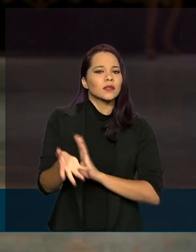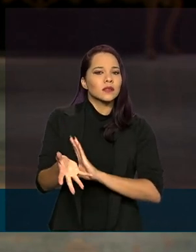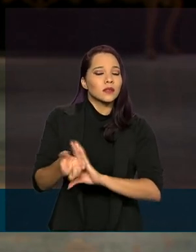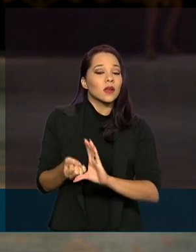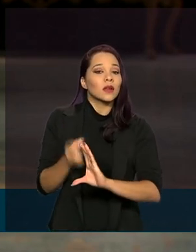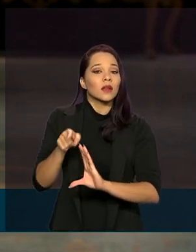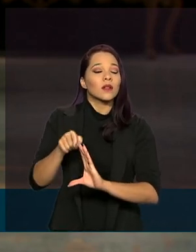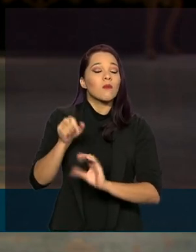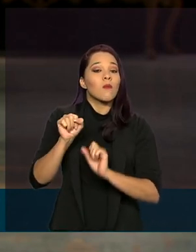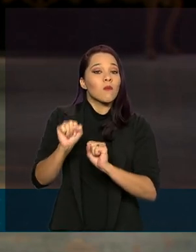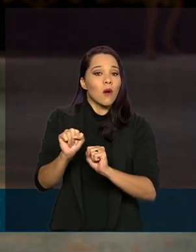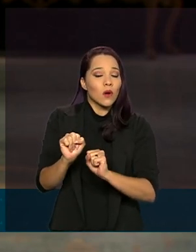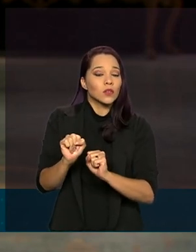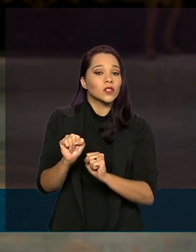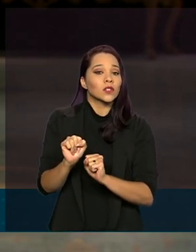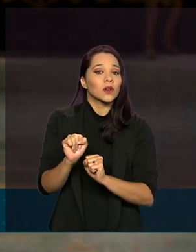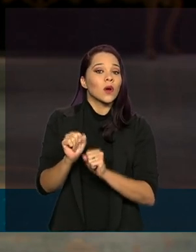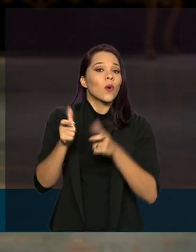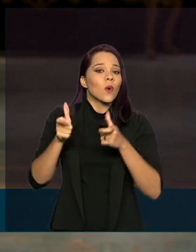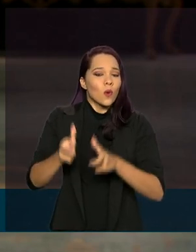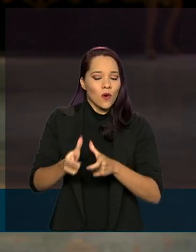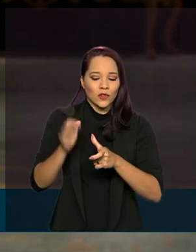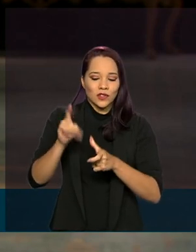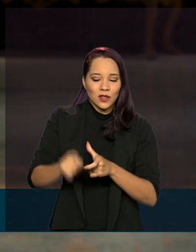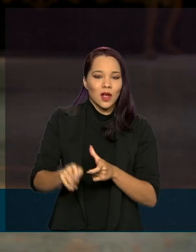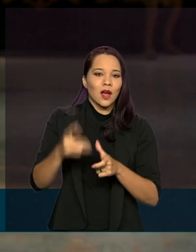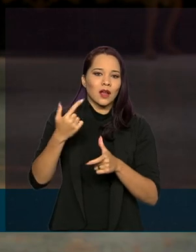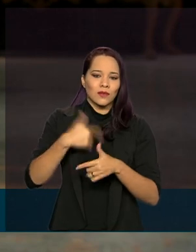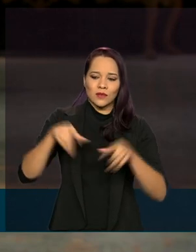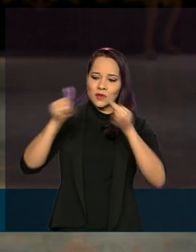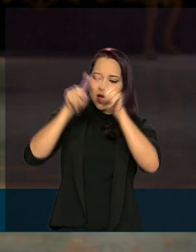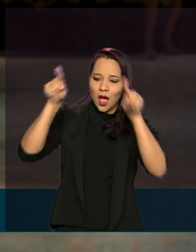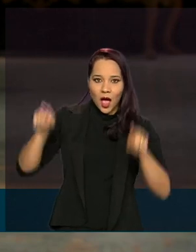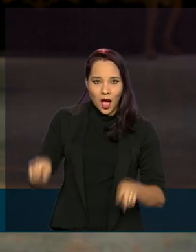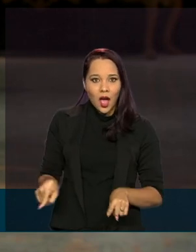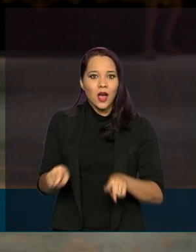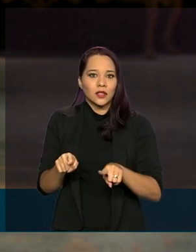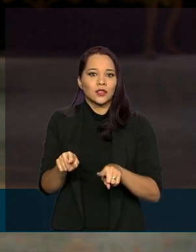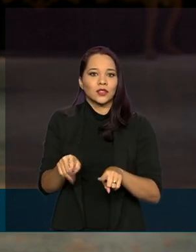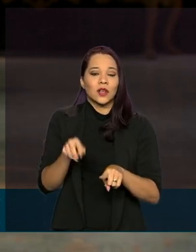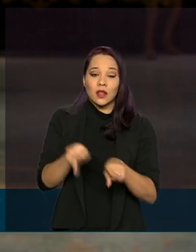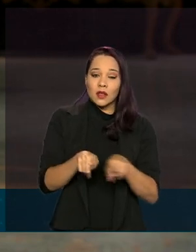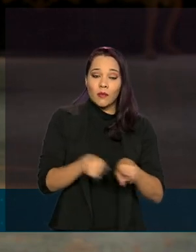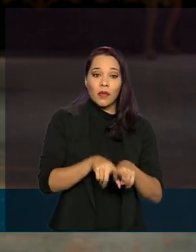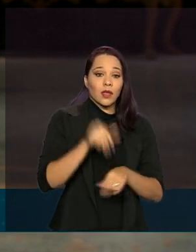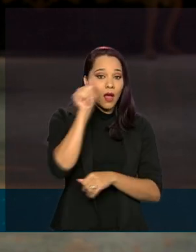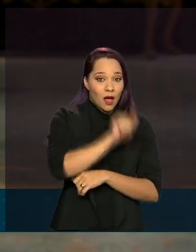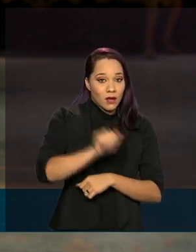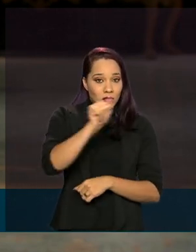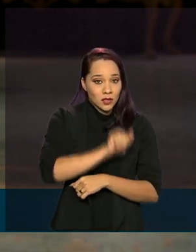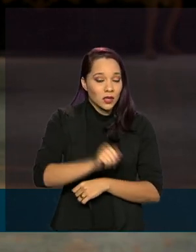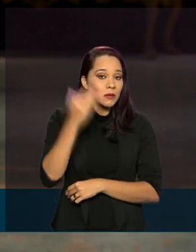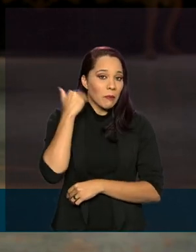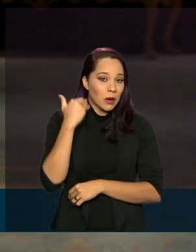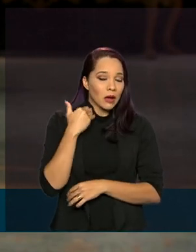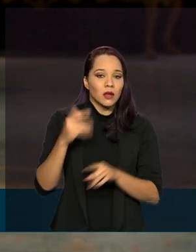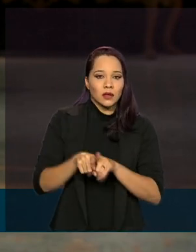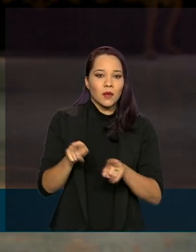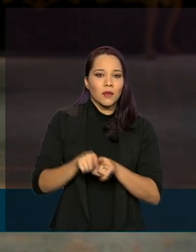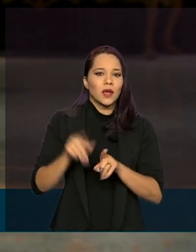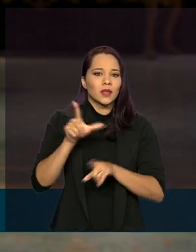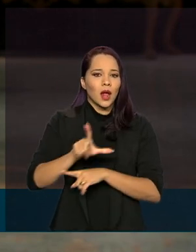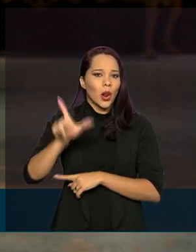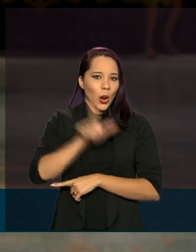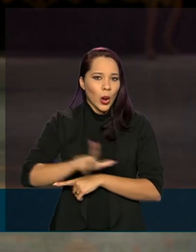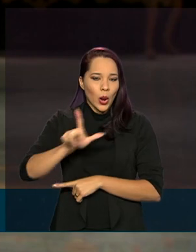poderá ser feito nos terminais de autoatendimento, nas agências, também nas casas lotéricas